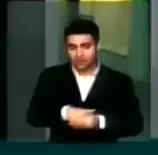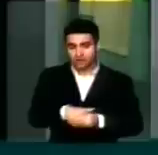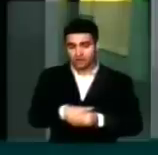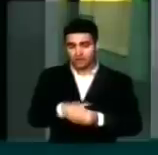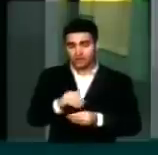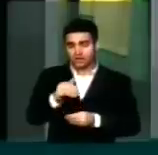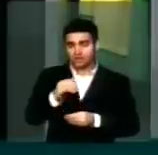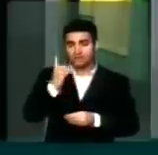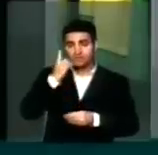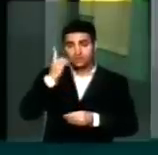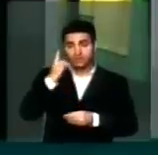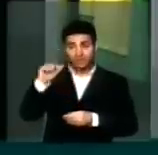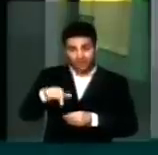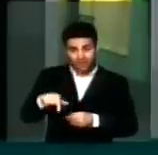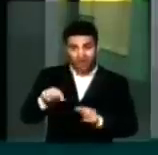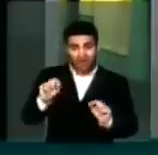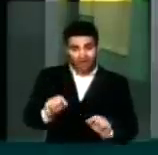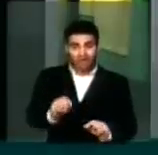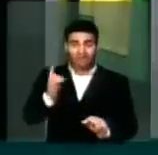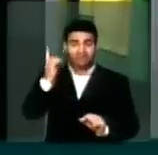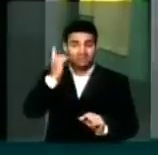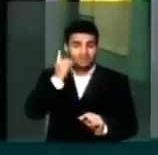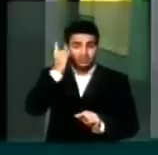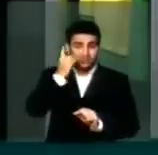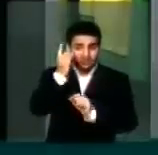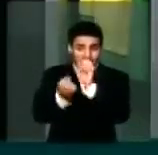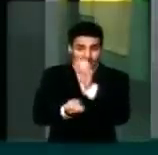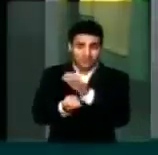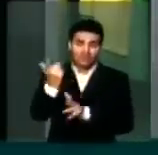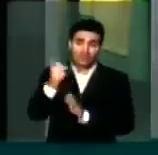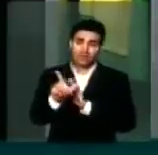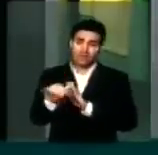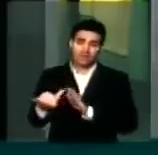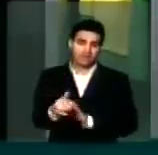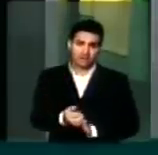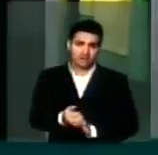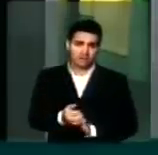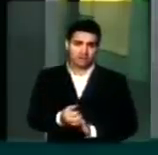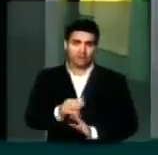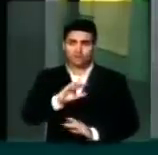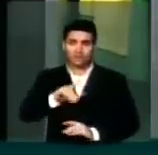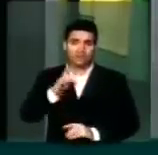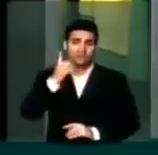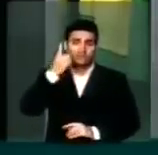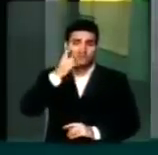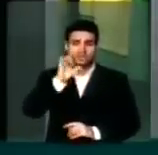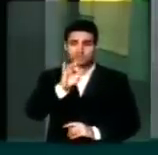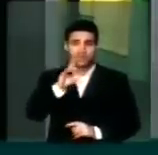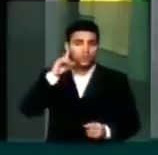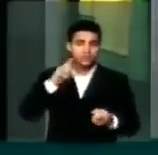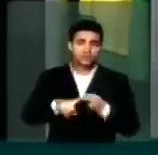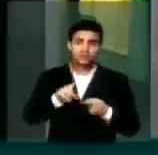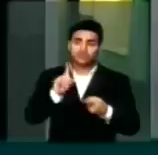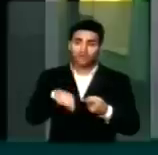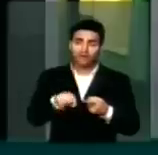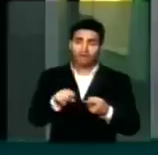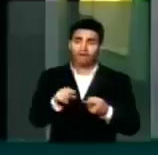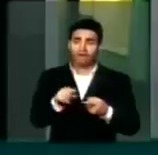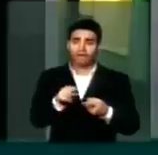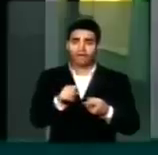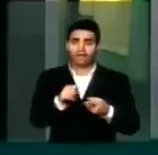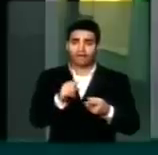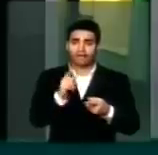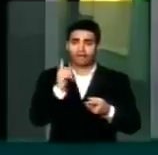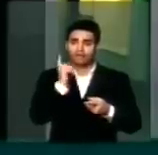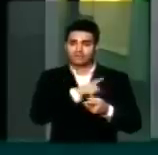legisladores, parlamentares que foquem o seu objetivo de